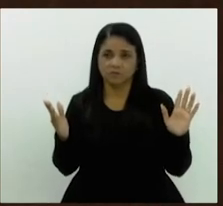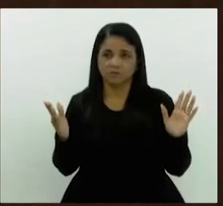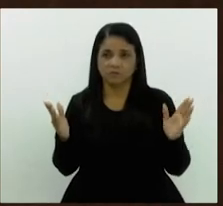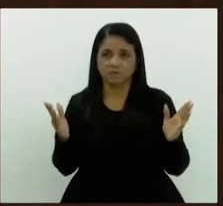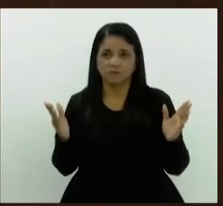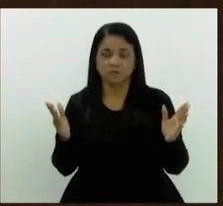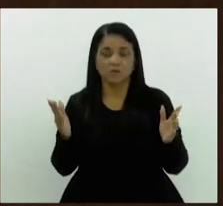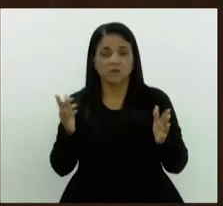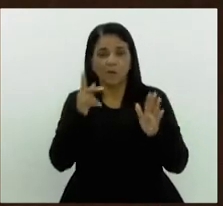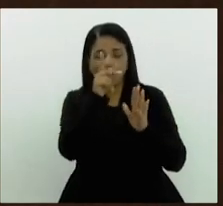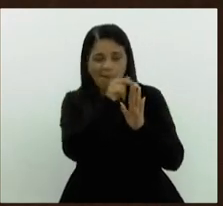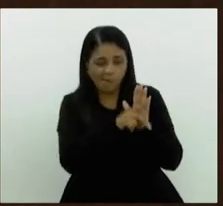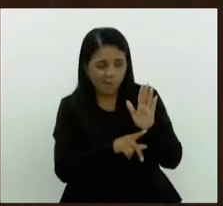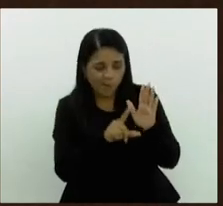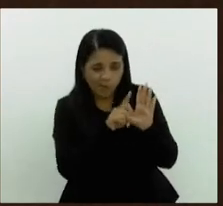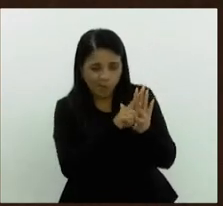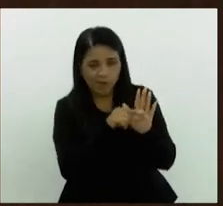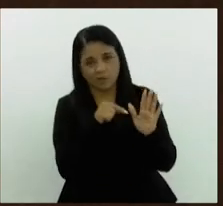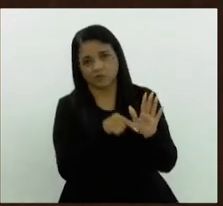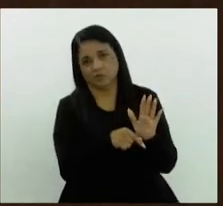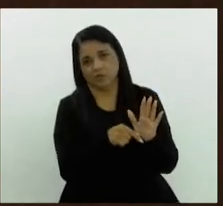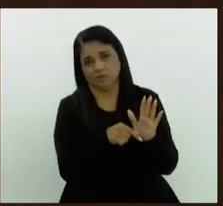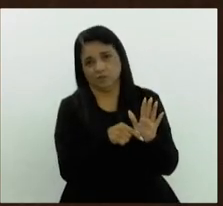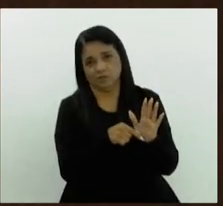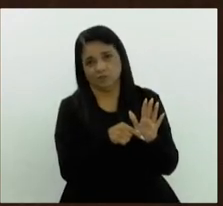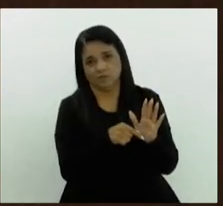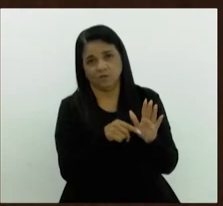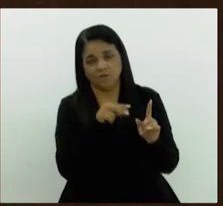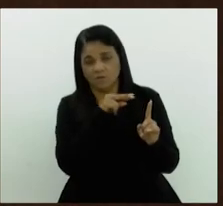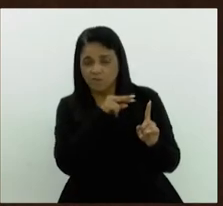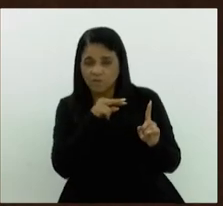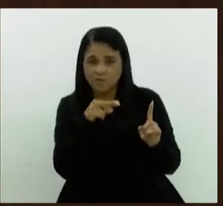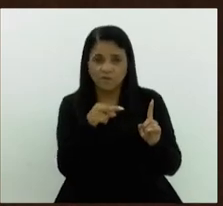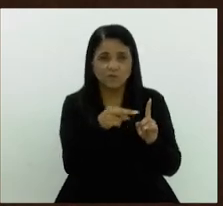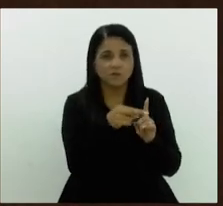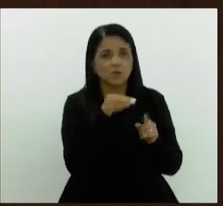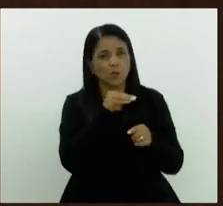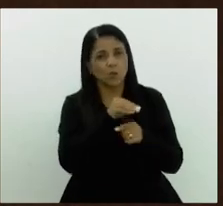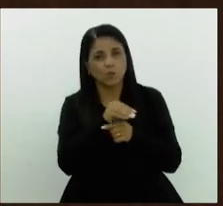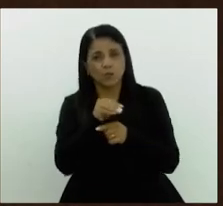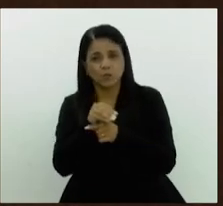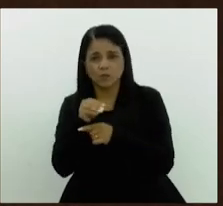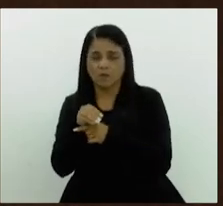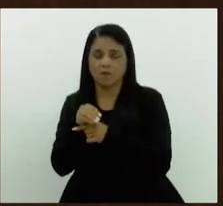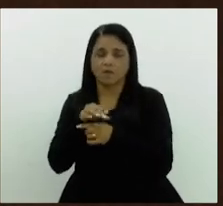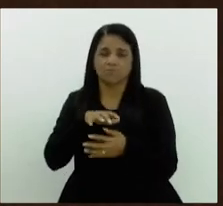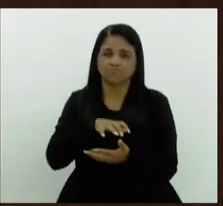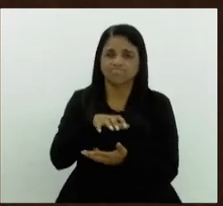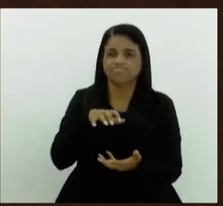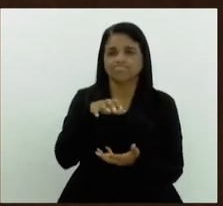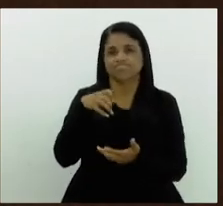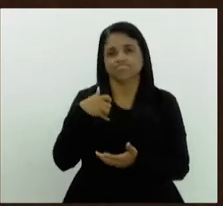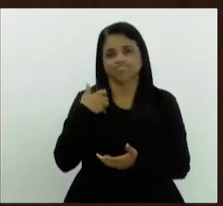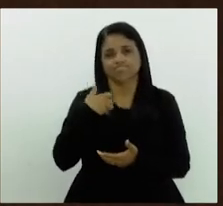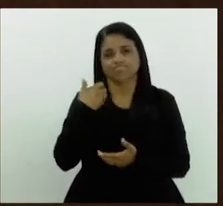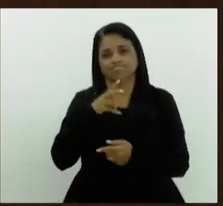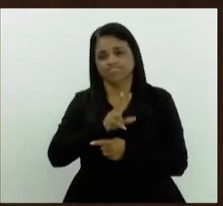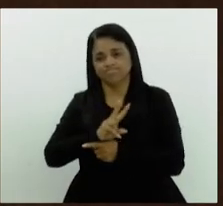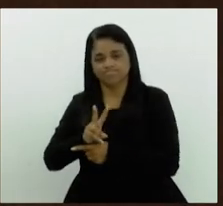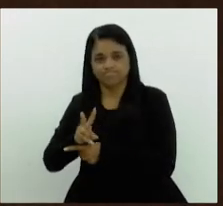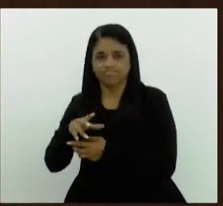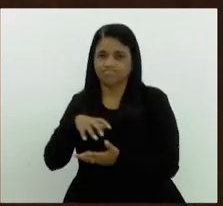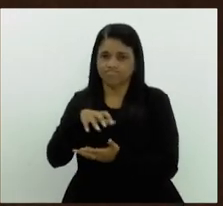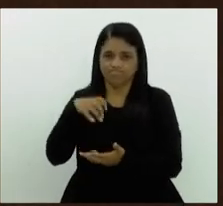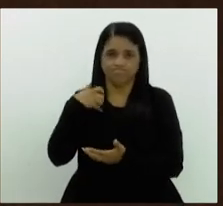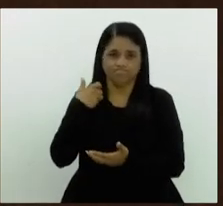esse projeto ele visa a gente cuidar aí a gente proteger um pouco mais os nossos idosos então peço